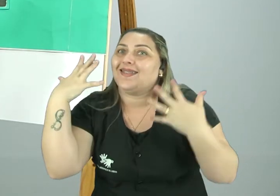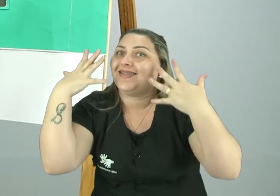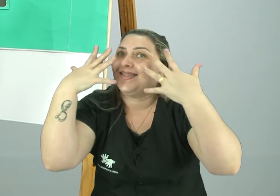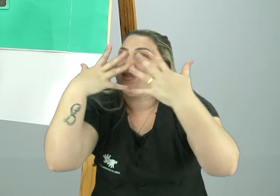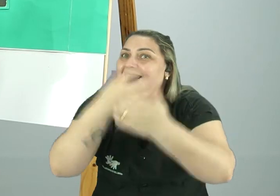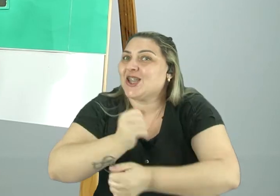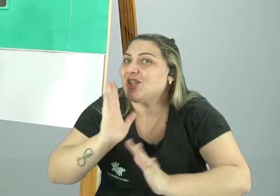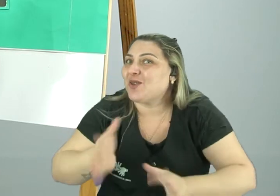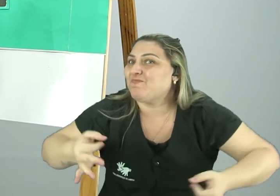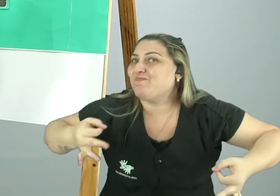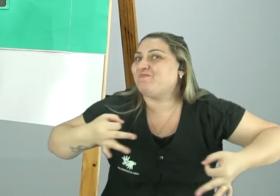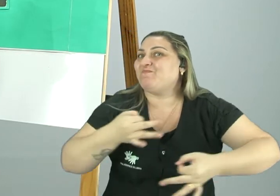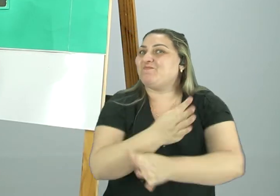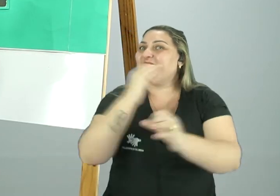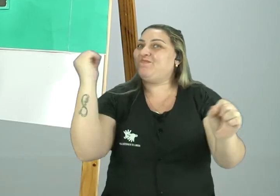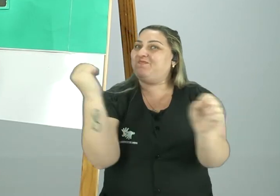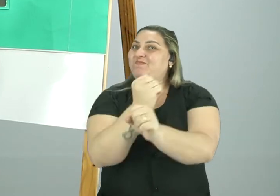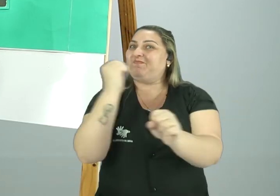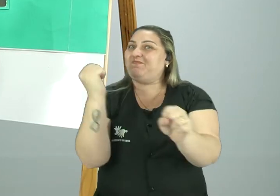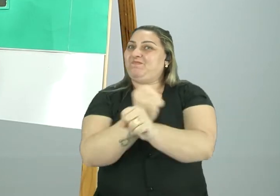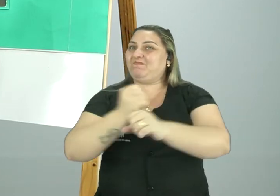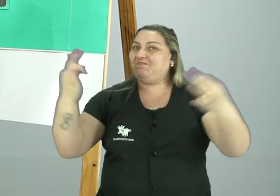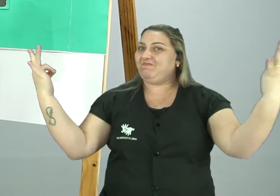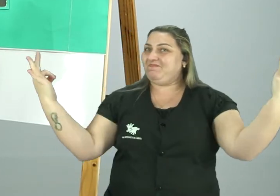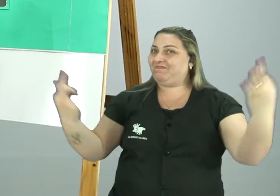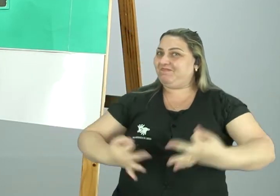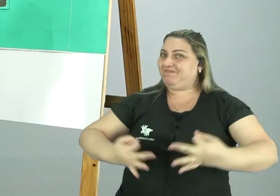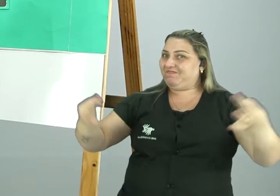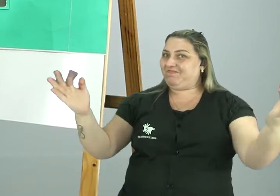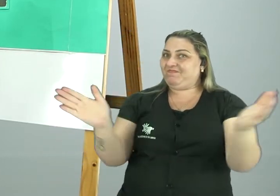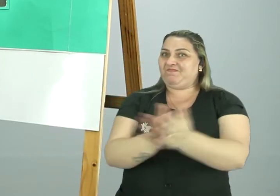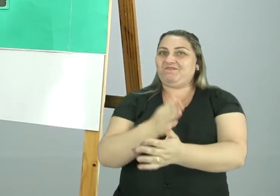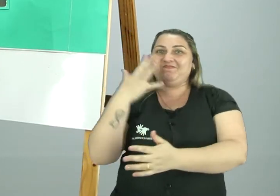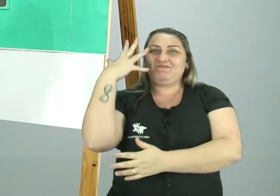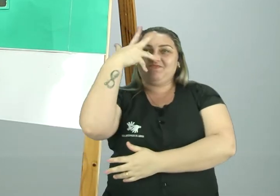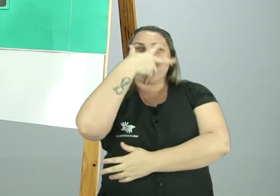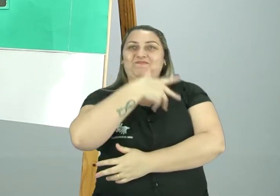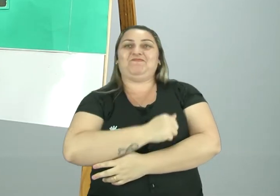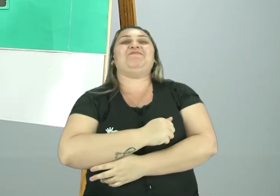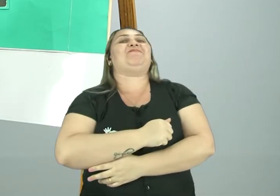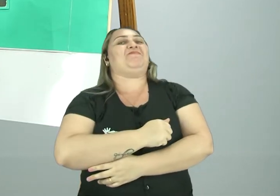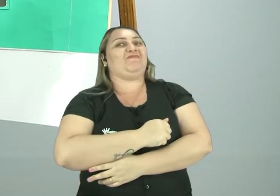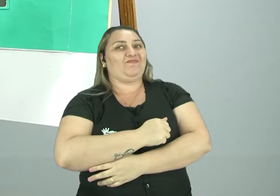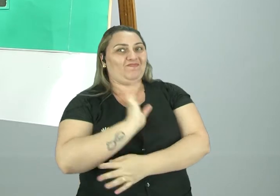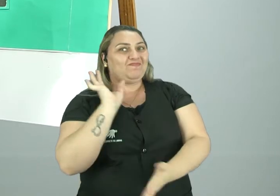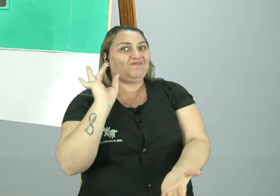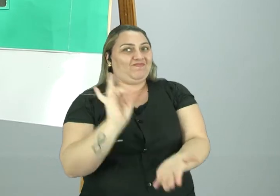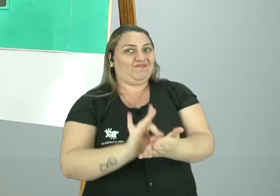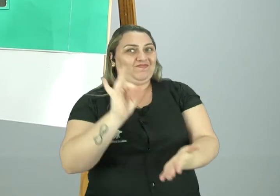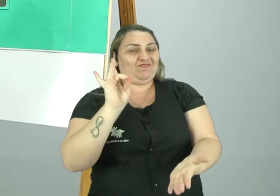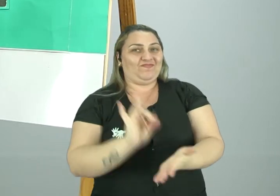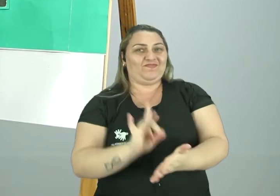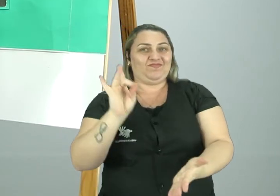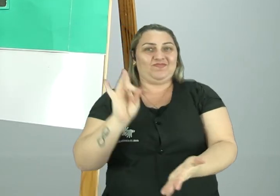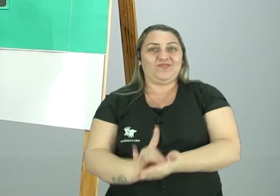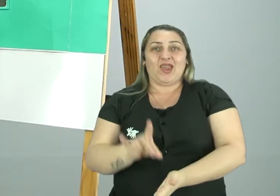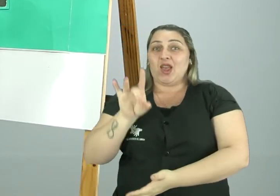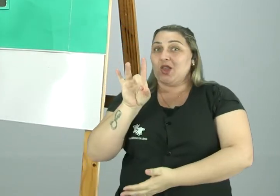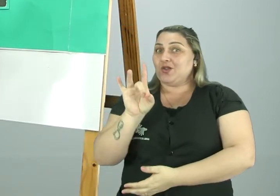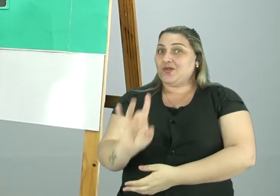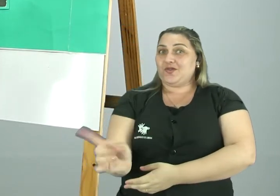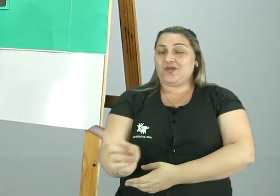Já foi construída. E ficou linda. Não é mesmo? E não é só